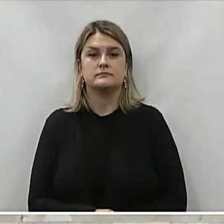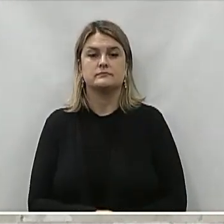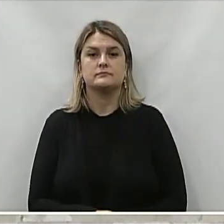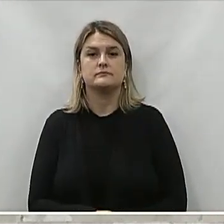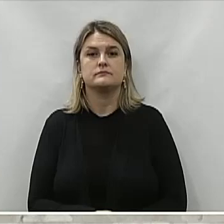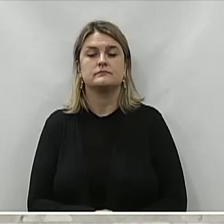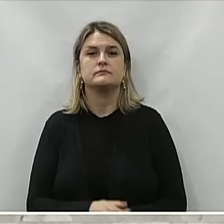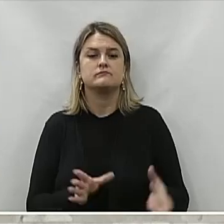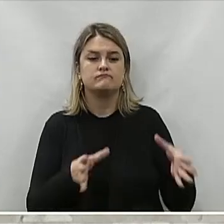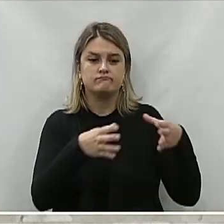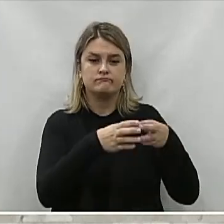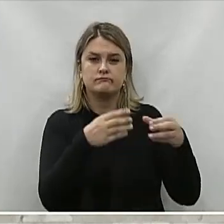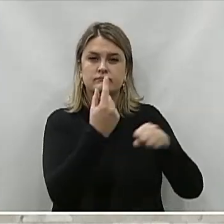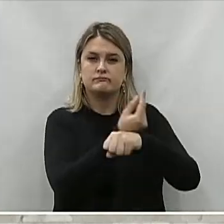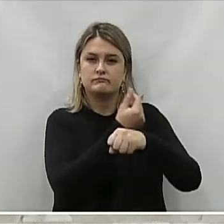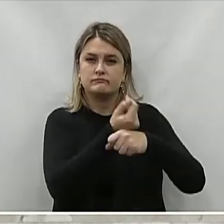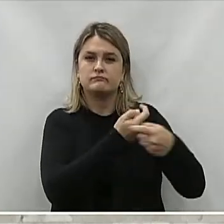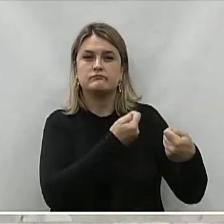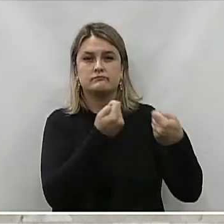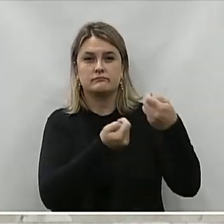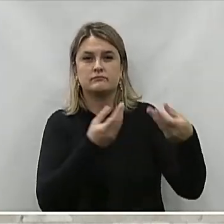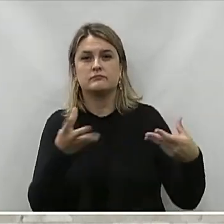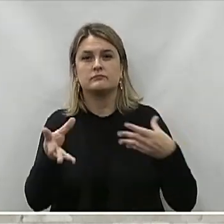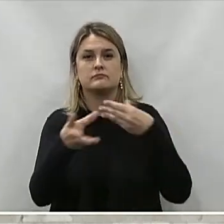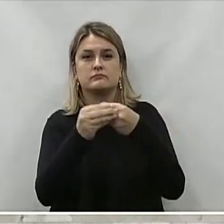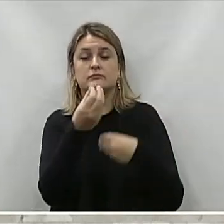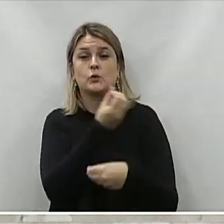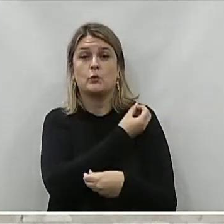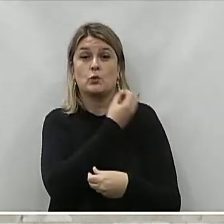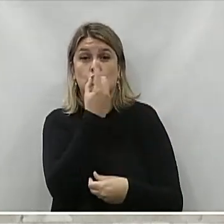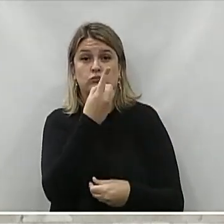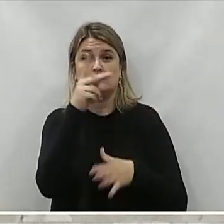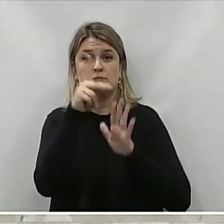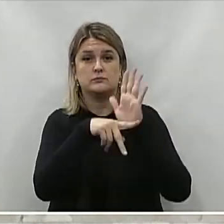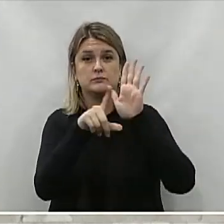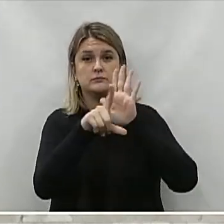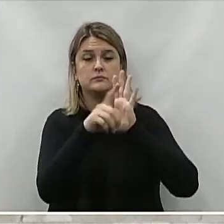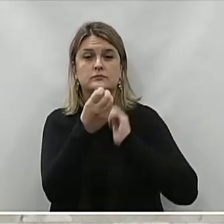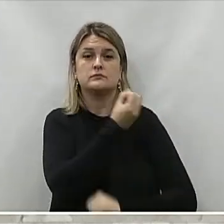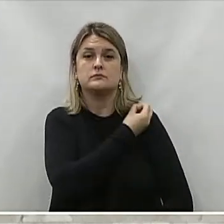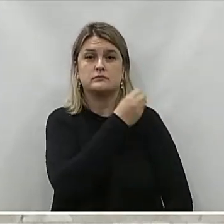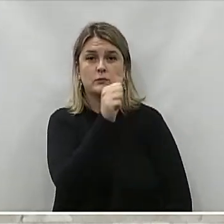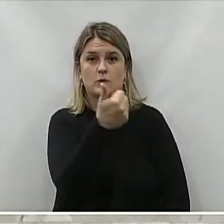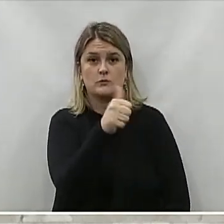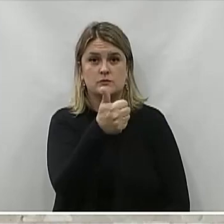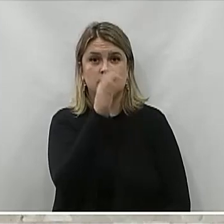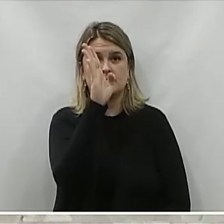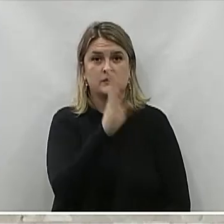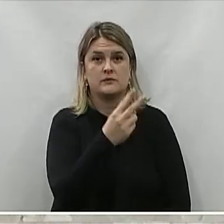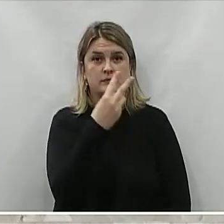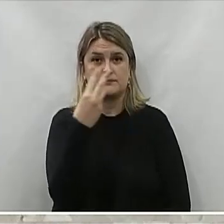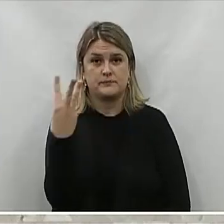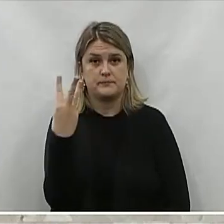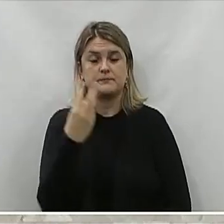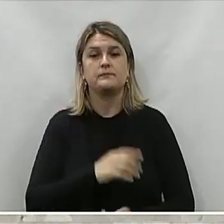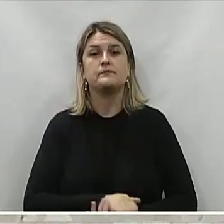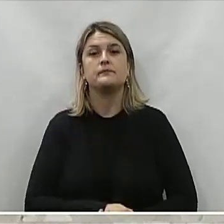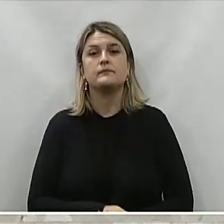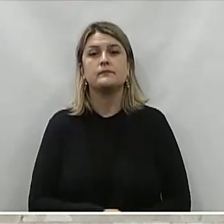Da comissão de finanças Encaminham a emenda número 1 Ao projeto de lei ordinária Número 11 de 2023